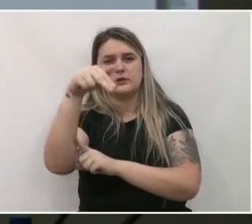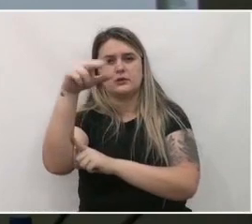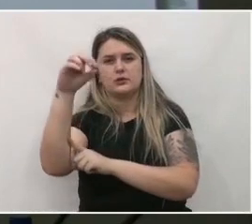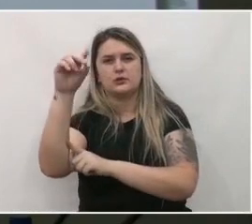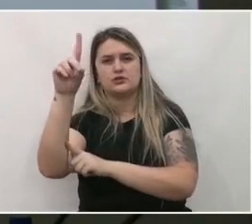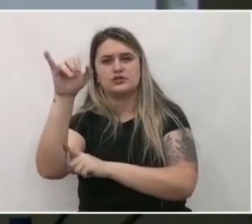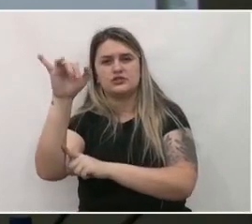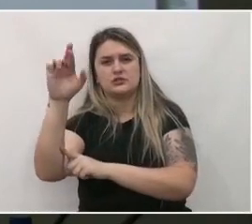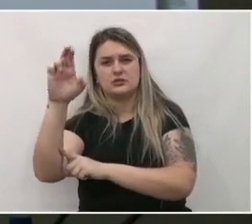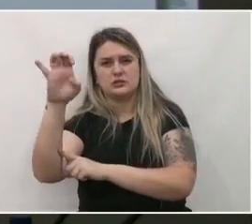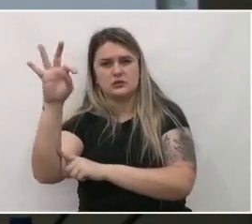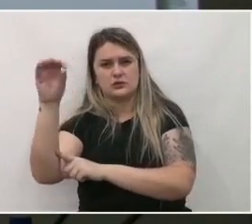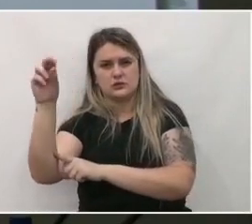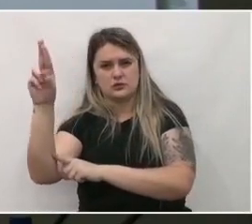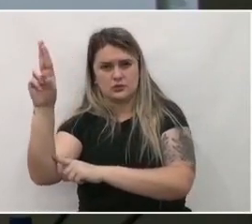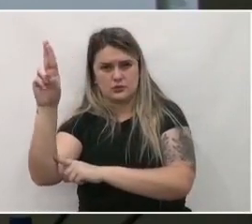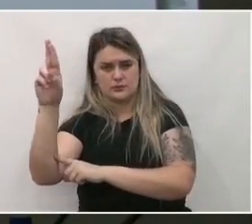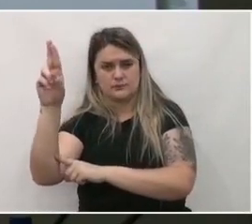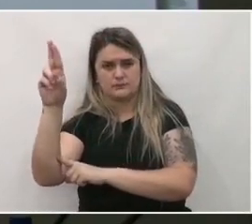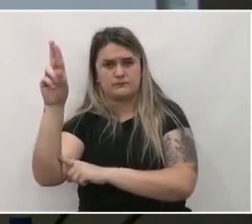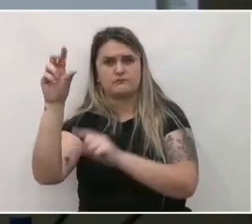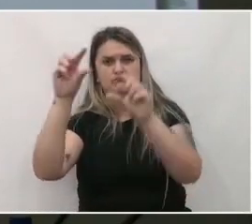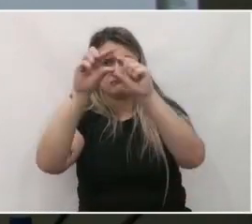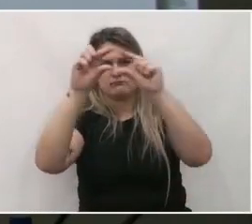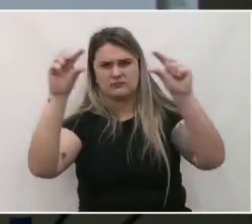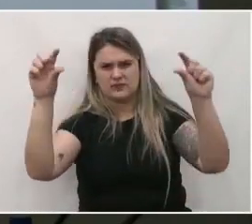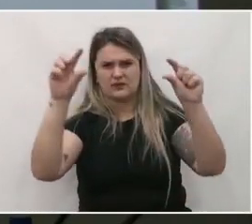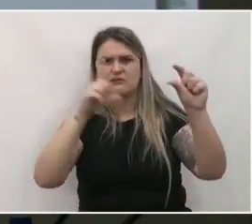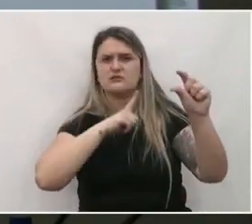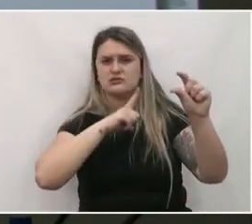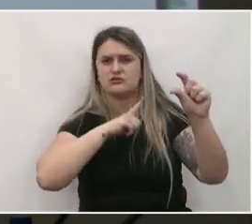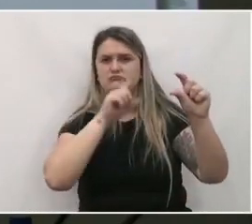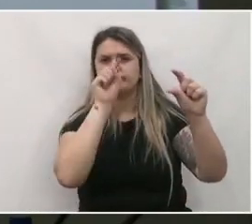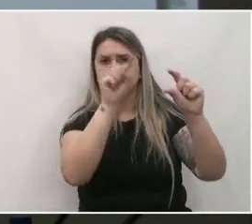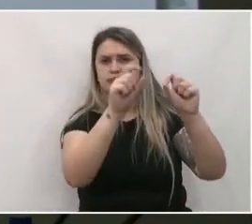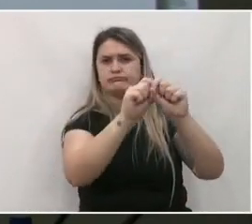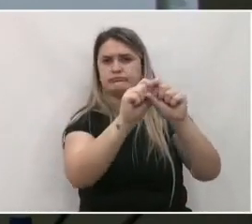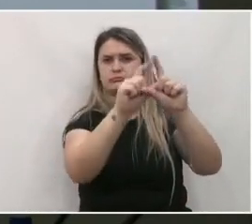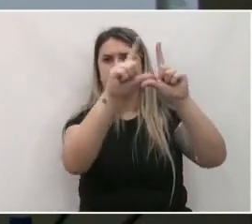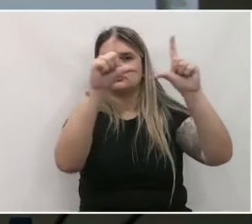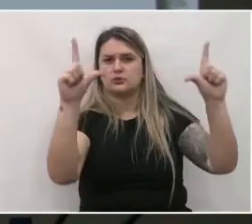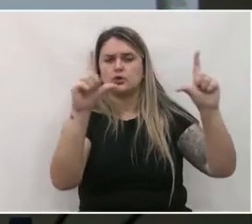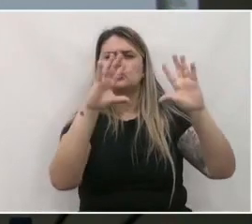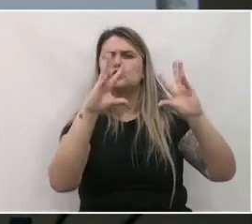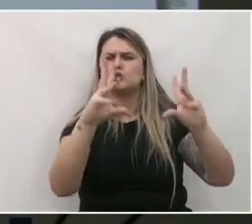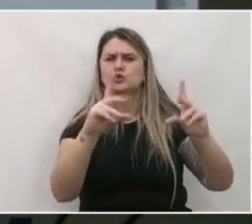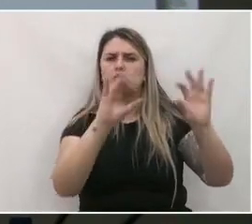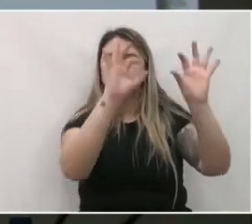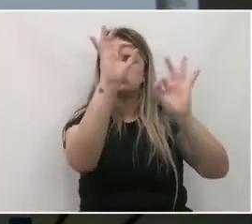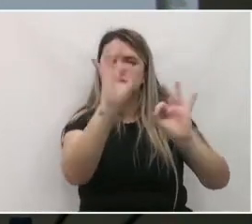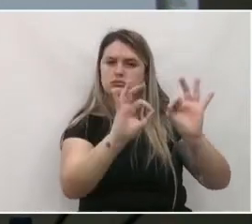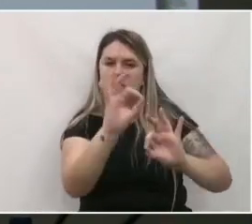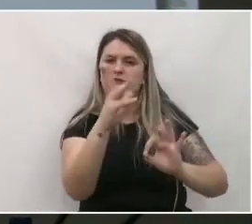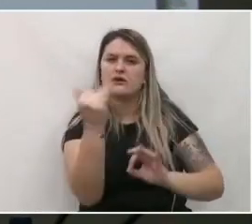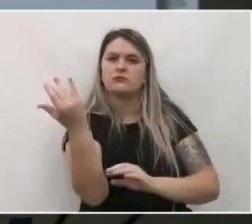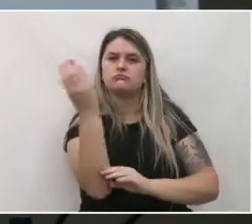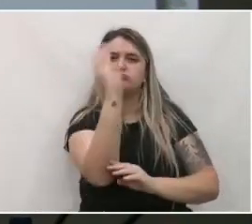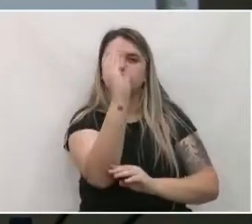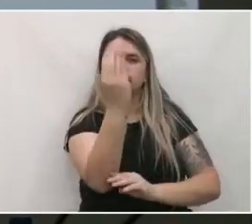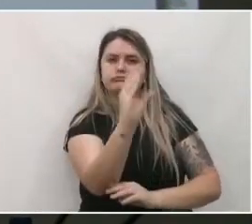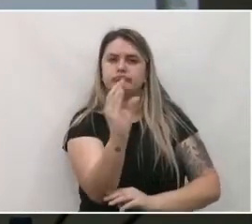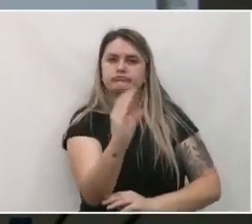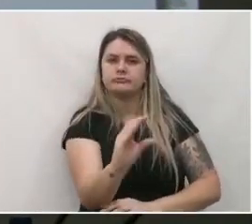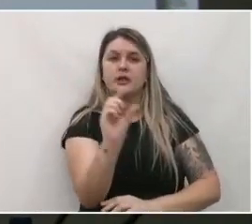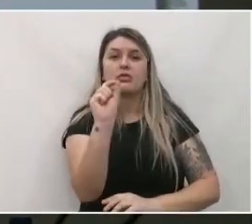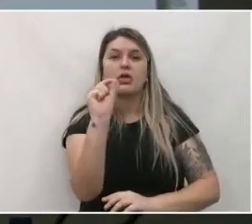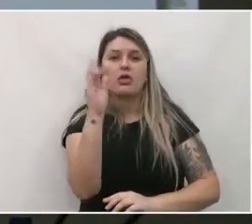que vocês podem acessar aquela página que a gente colocou antes todos os produtos que estão sendo elaborados eles vão sendo disponibilizados para quem